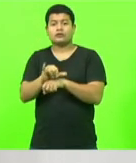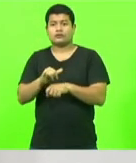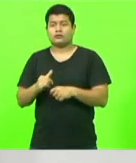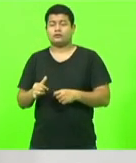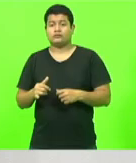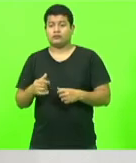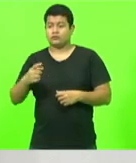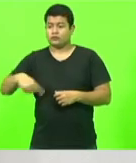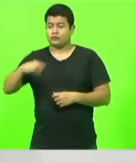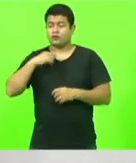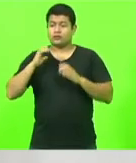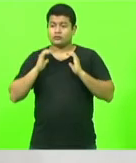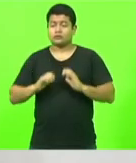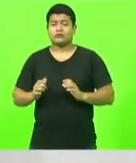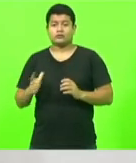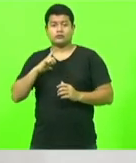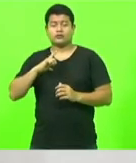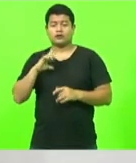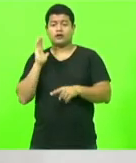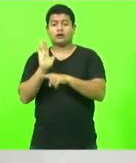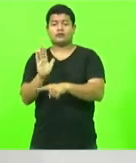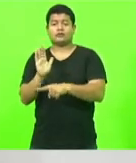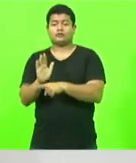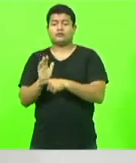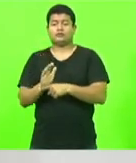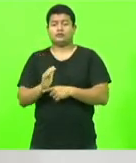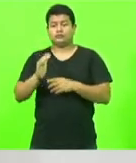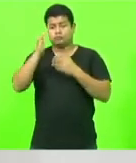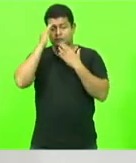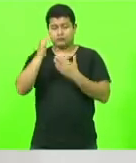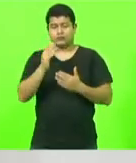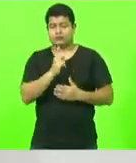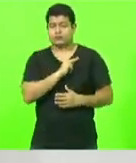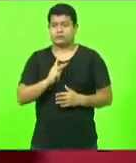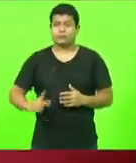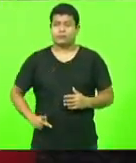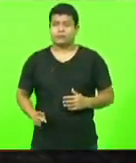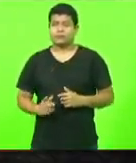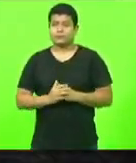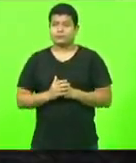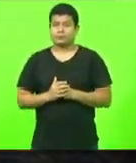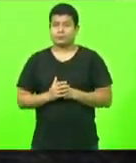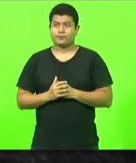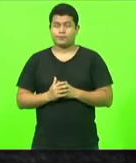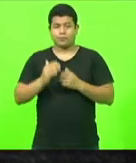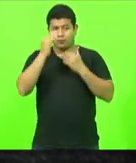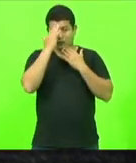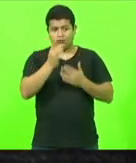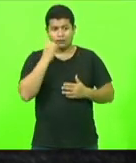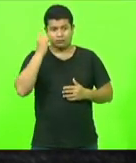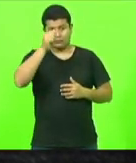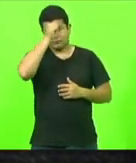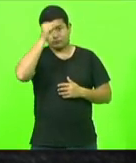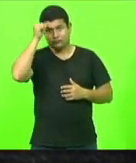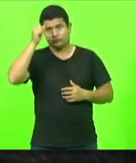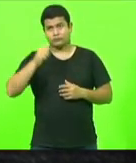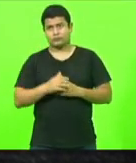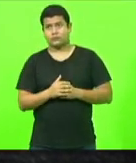parlamentares que estão preocupados com o povo catarinense. Muito obrigado, senhor presidente. Obrigado, deputado Adriane. Com a palavra, já